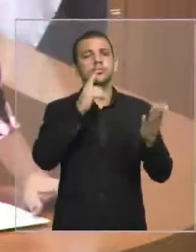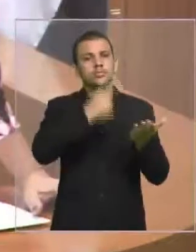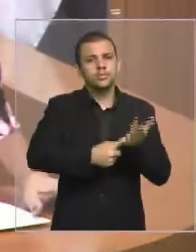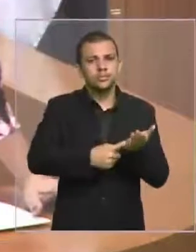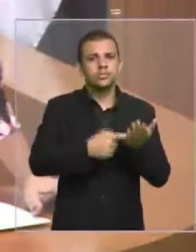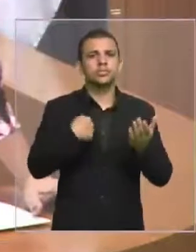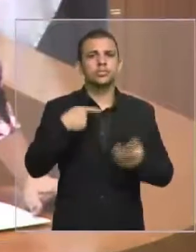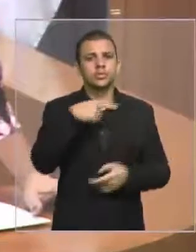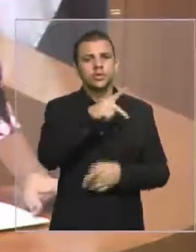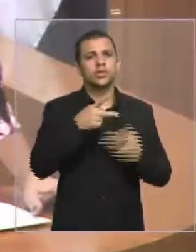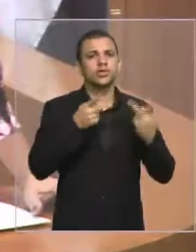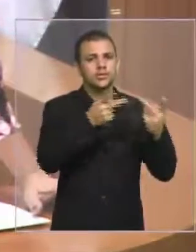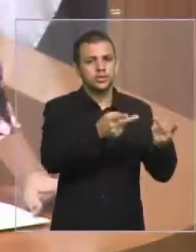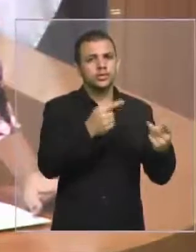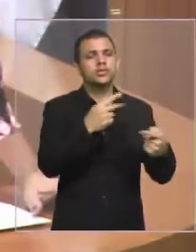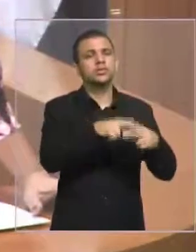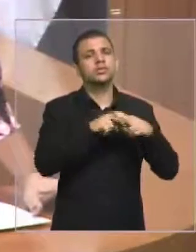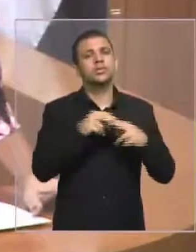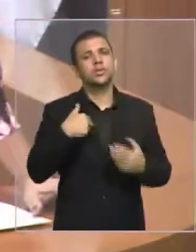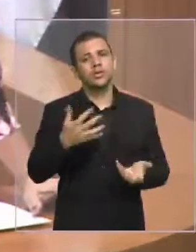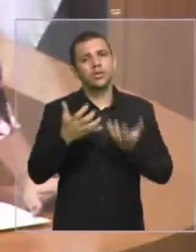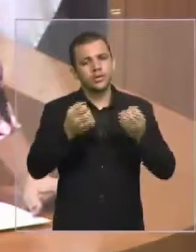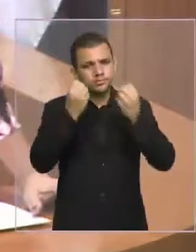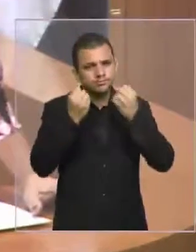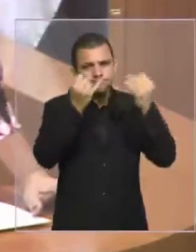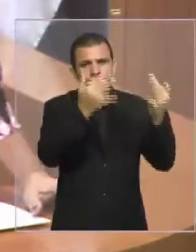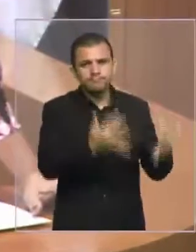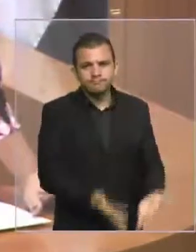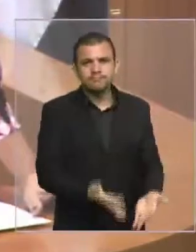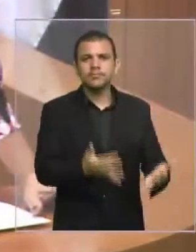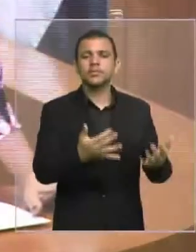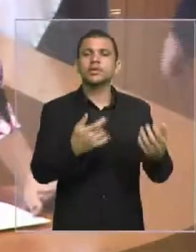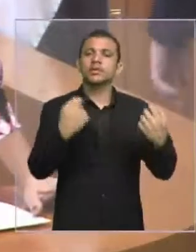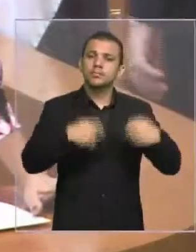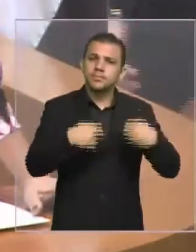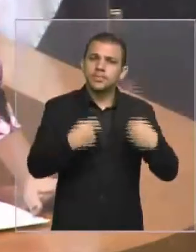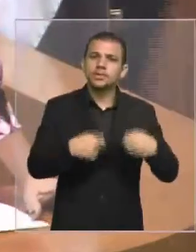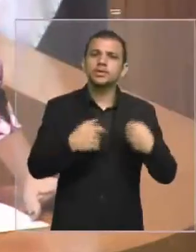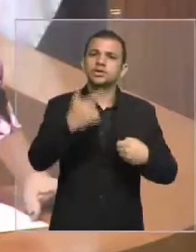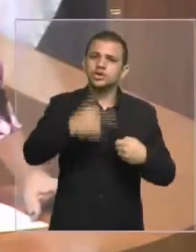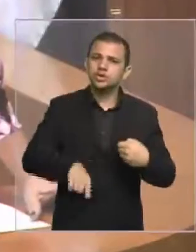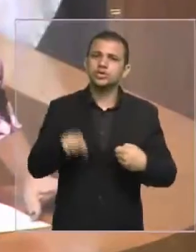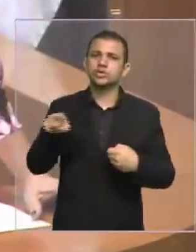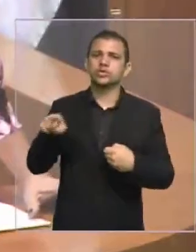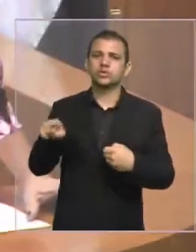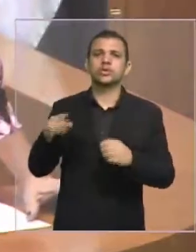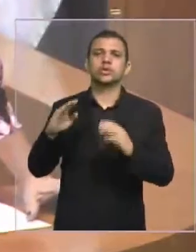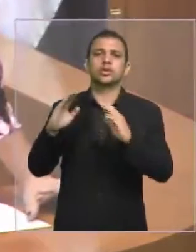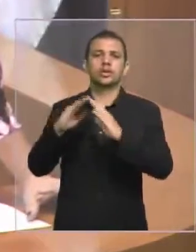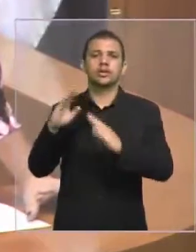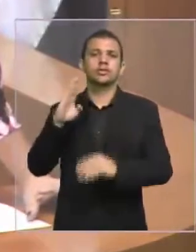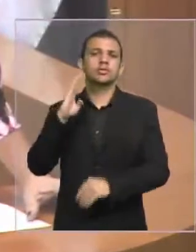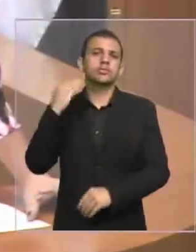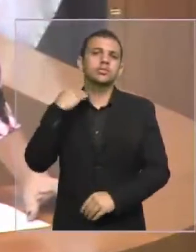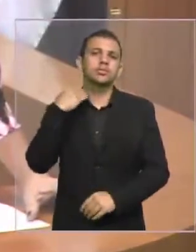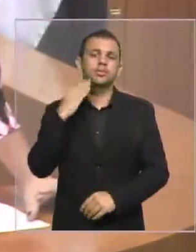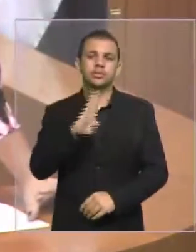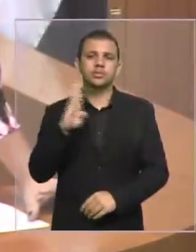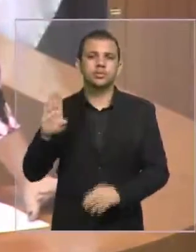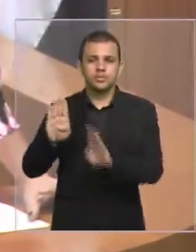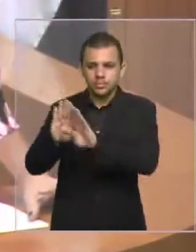a ele a necessidade da reabertura dessa agência para a nossa região.